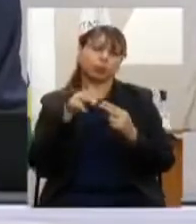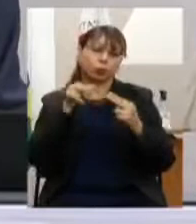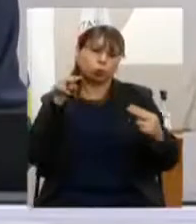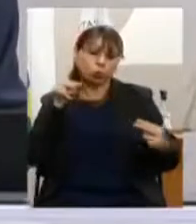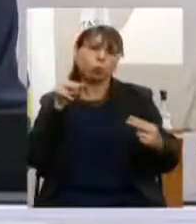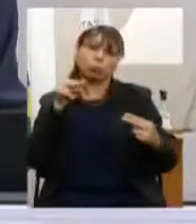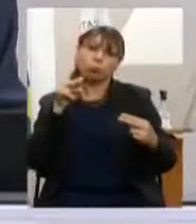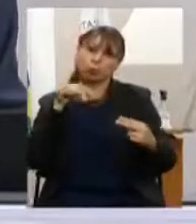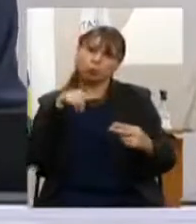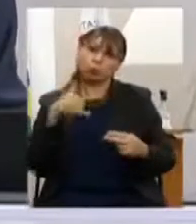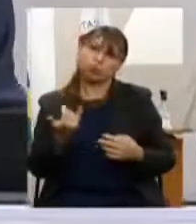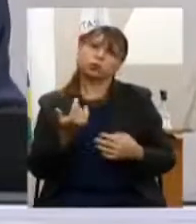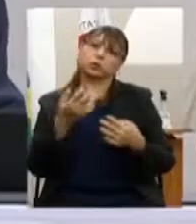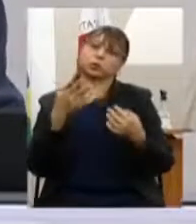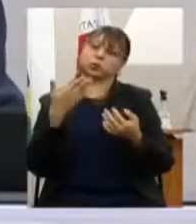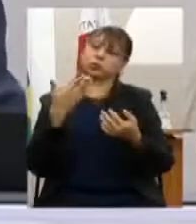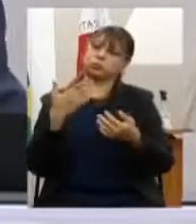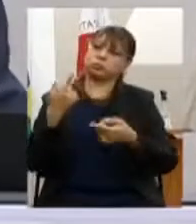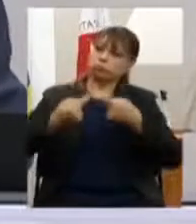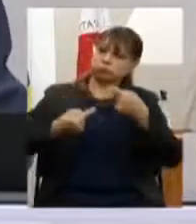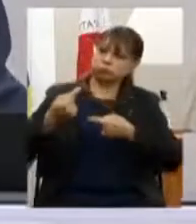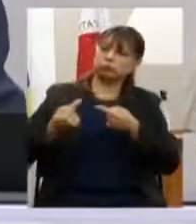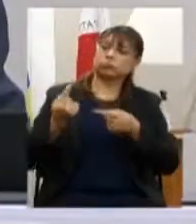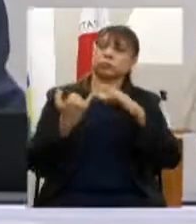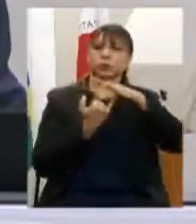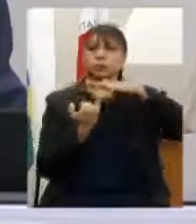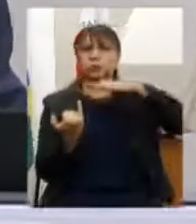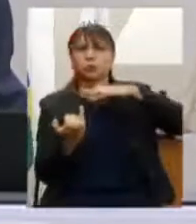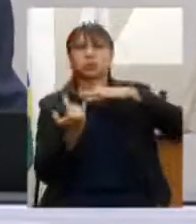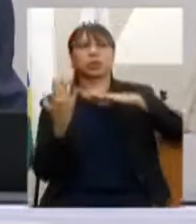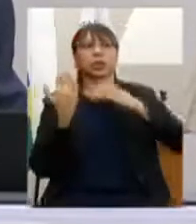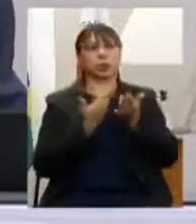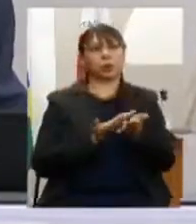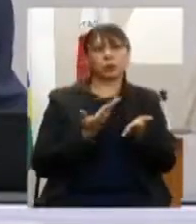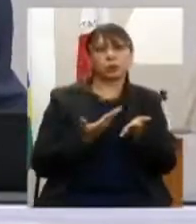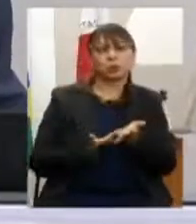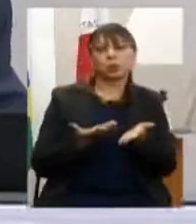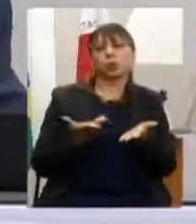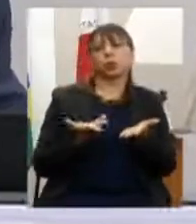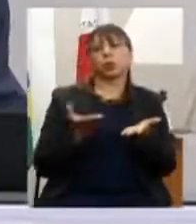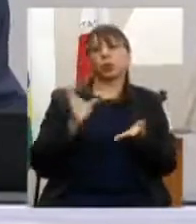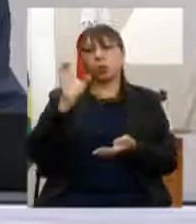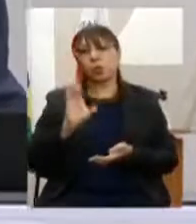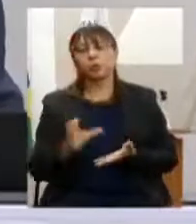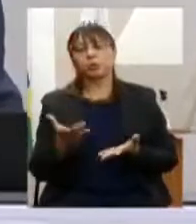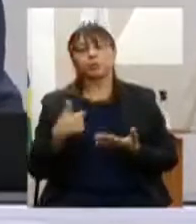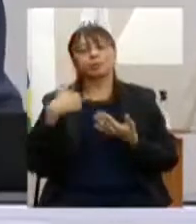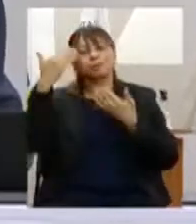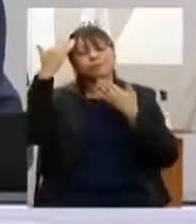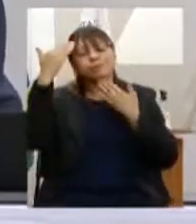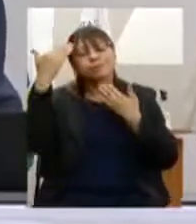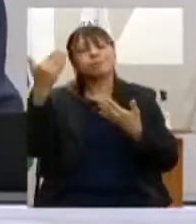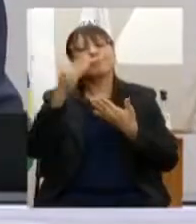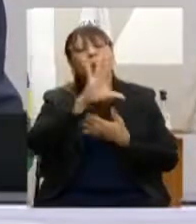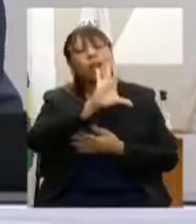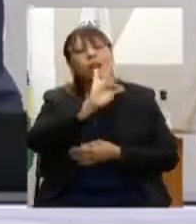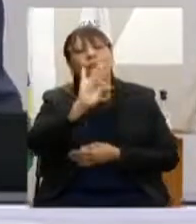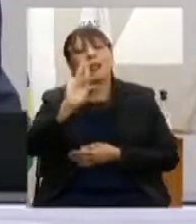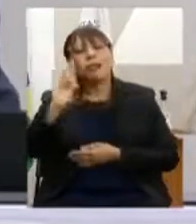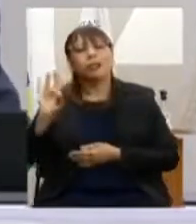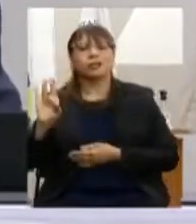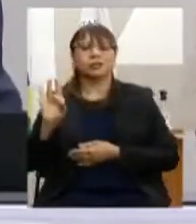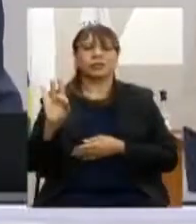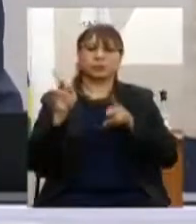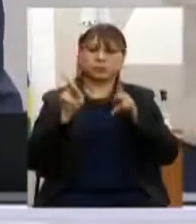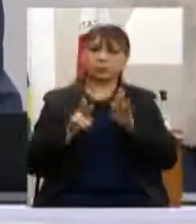discussões com escolas, com instituições, com os conselhos. Eu quero agradecer a cada um, a cada um de vocês aqui presentes, relatores,